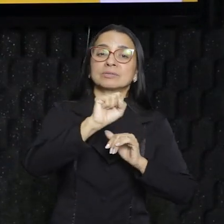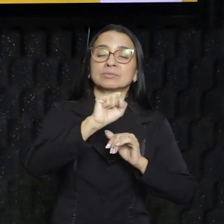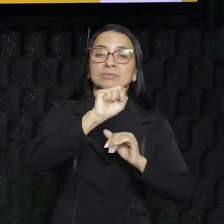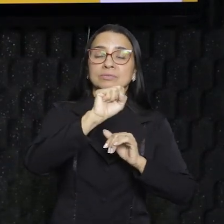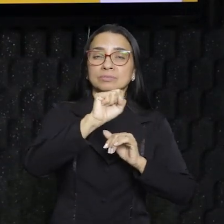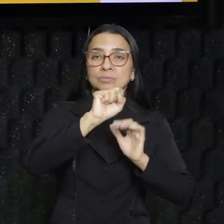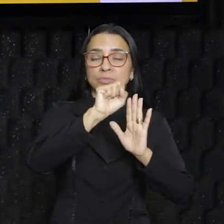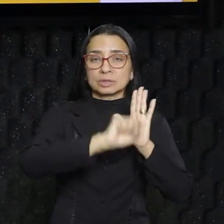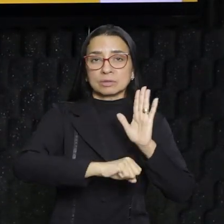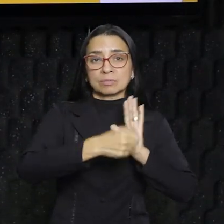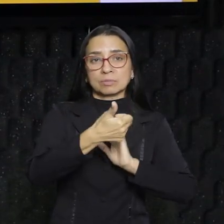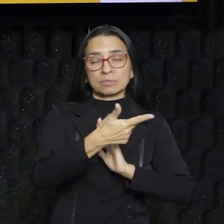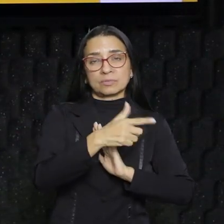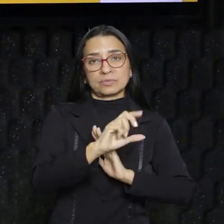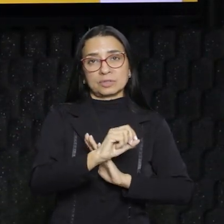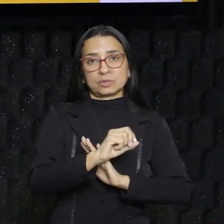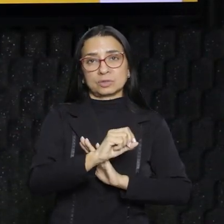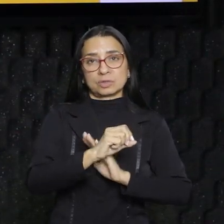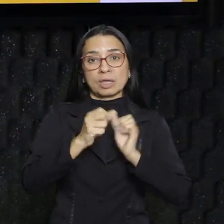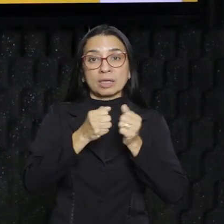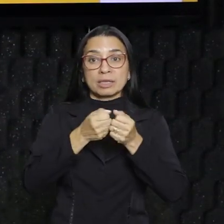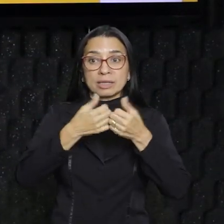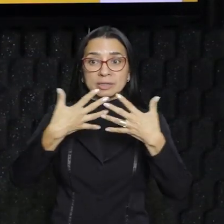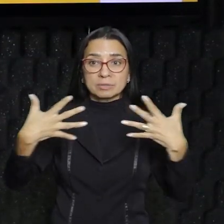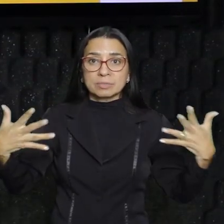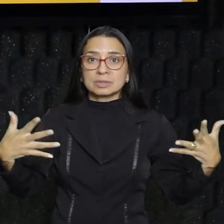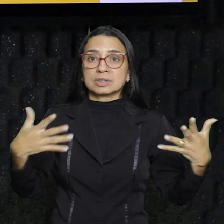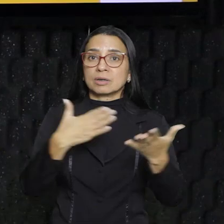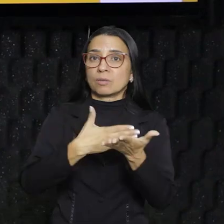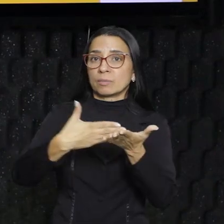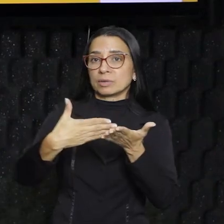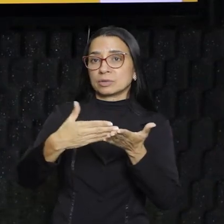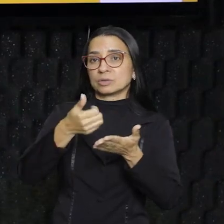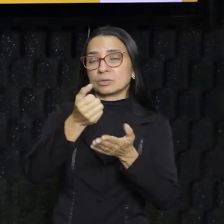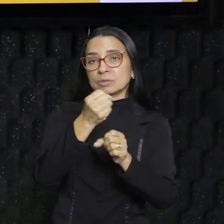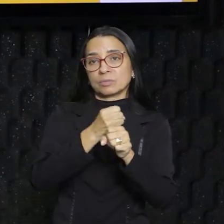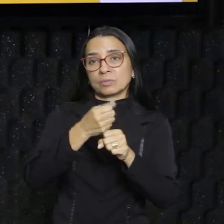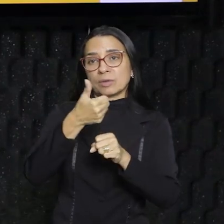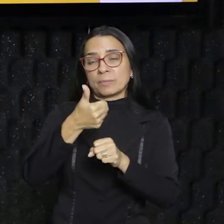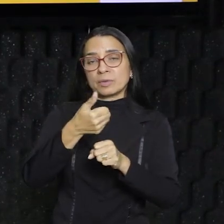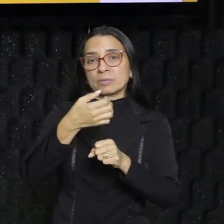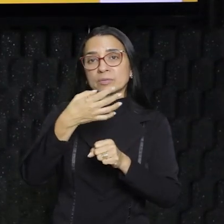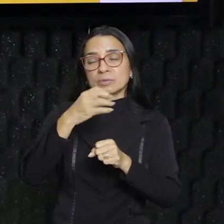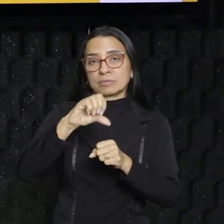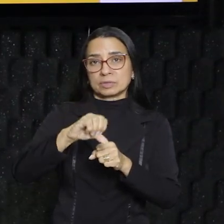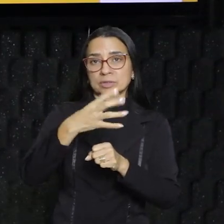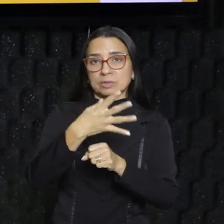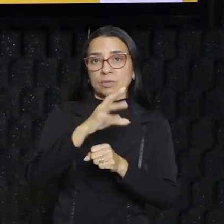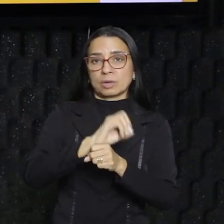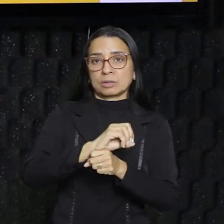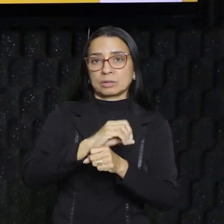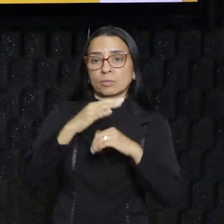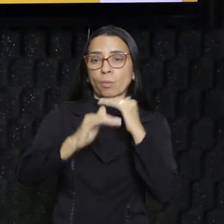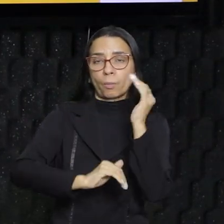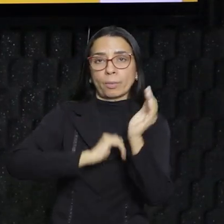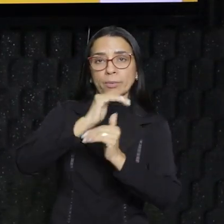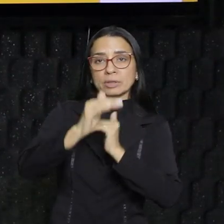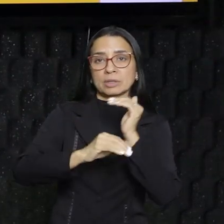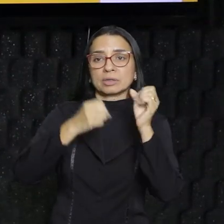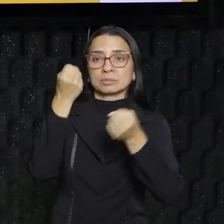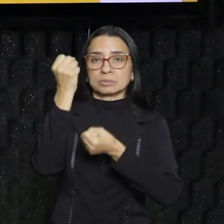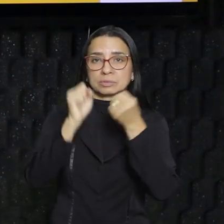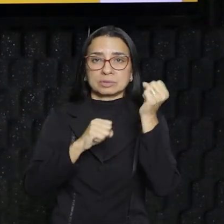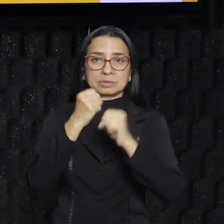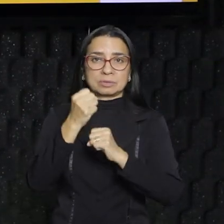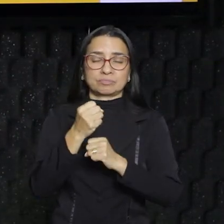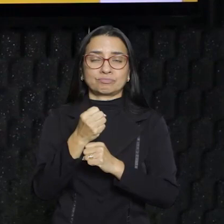urbanização, em expansão principalmente, a partir de 1940, com o nosso processo de industrialização. Ou seja, não temos nem 100